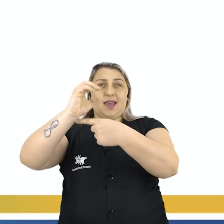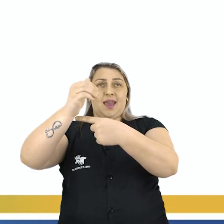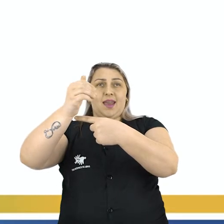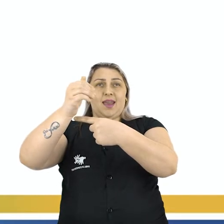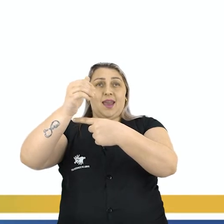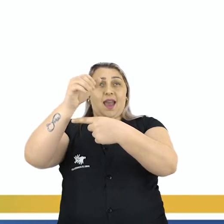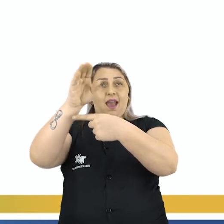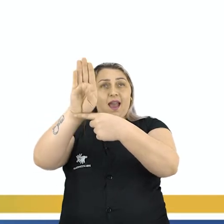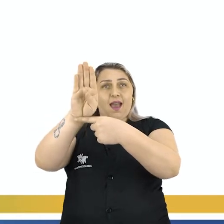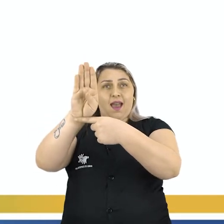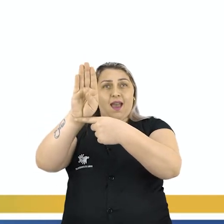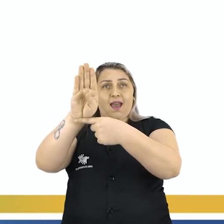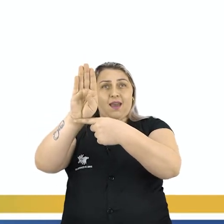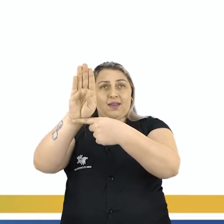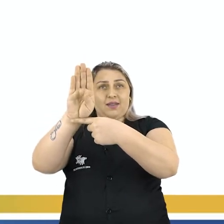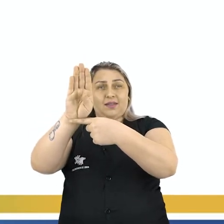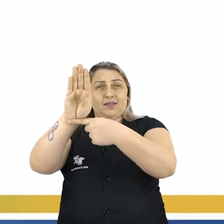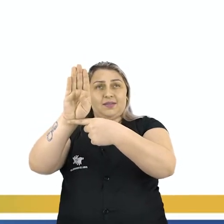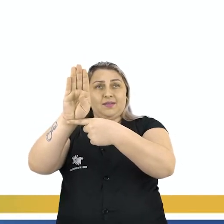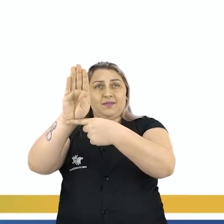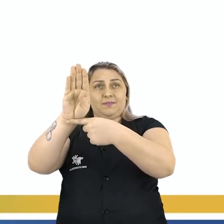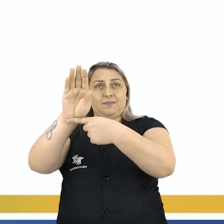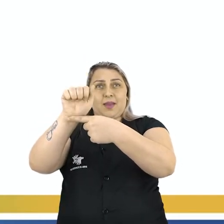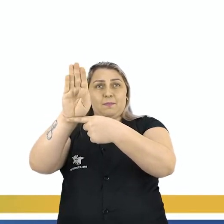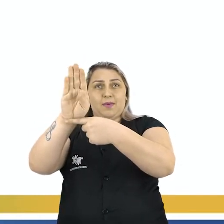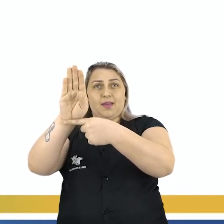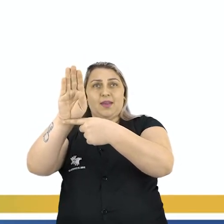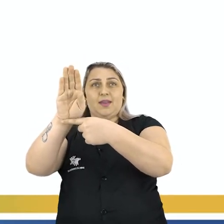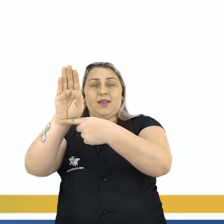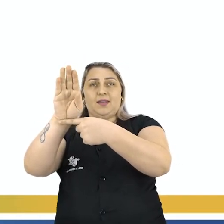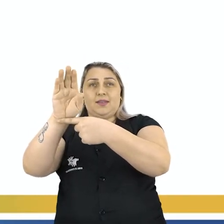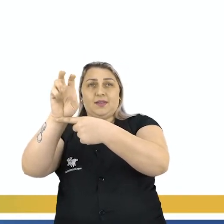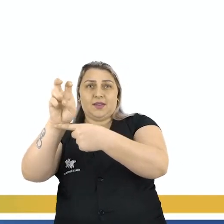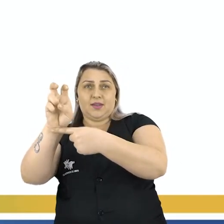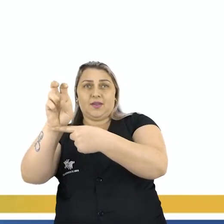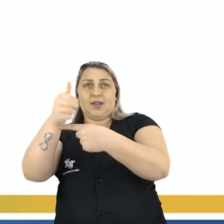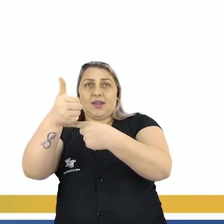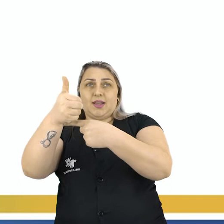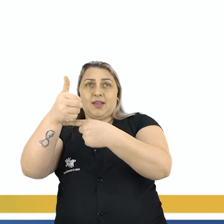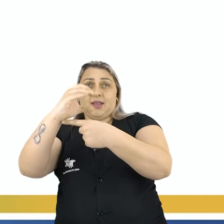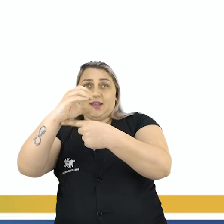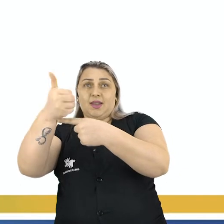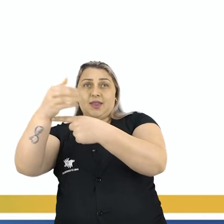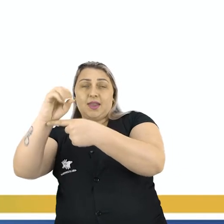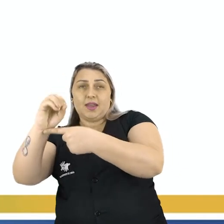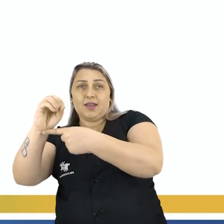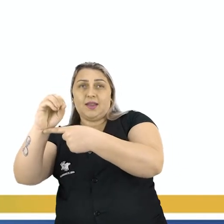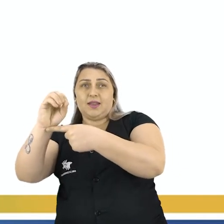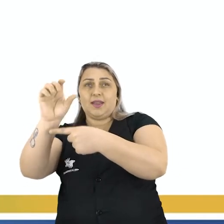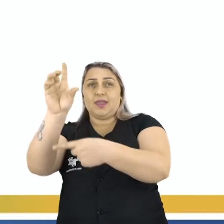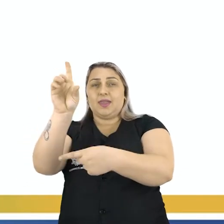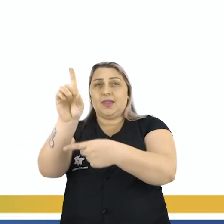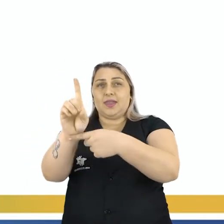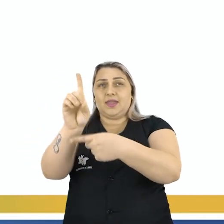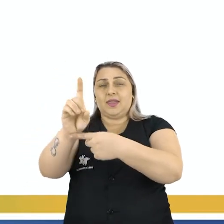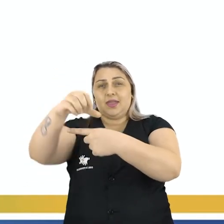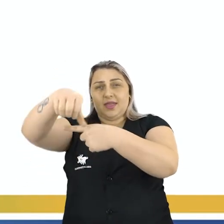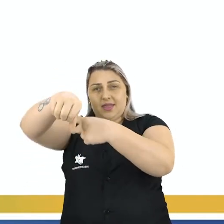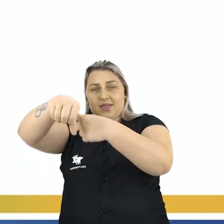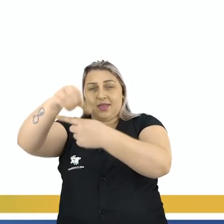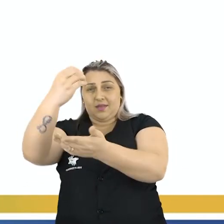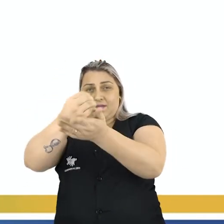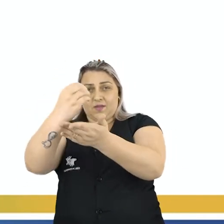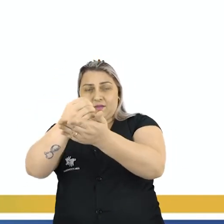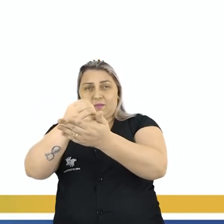3 copos Letra B 5 copos Letra C 10 copos Letra